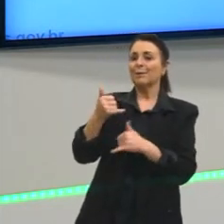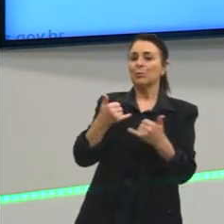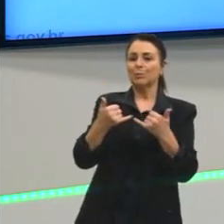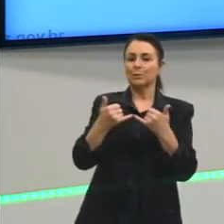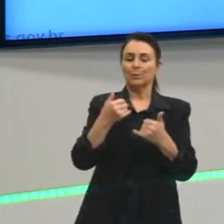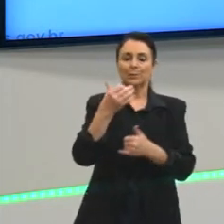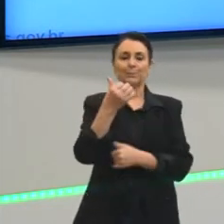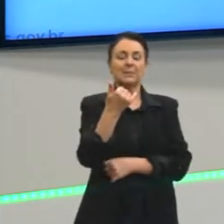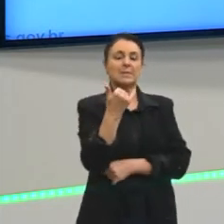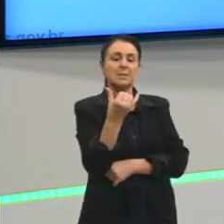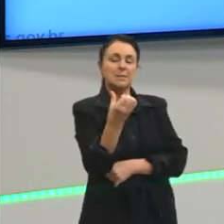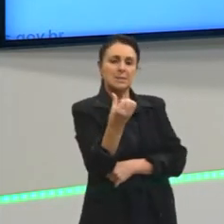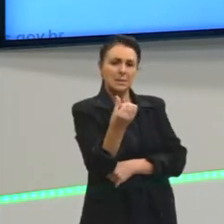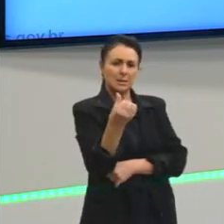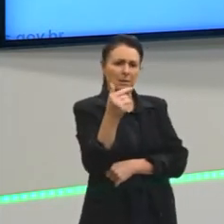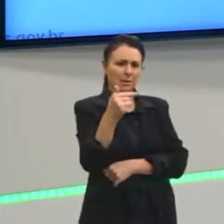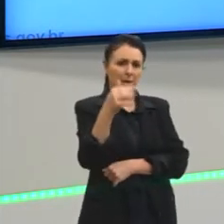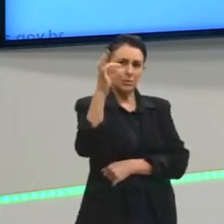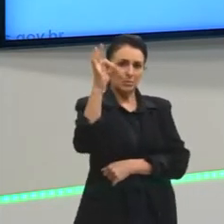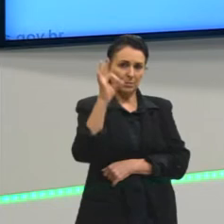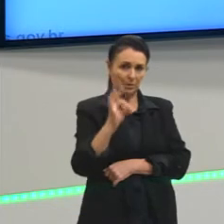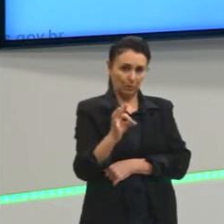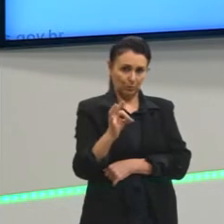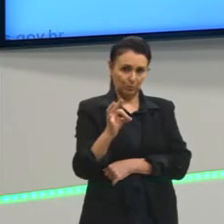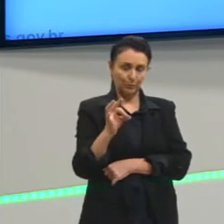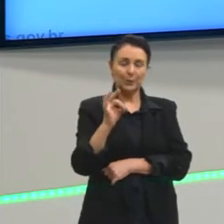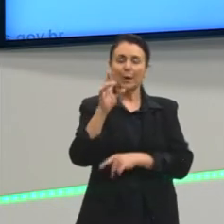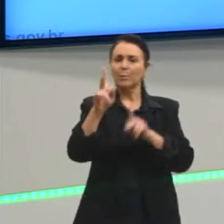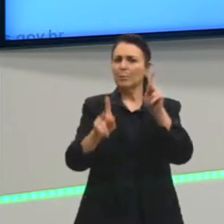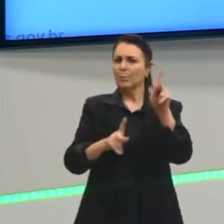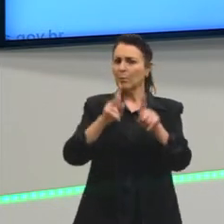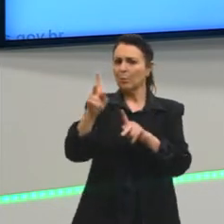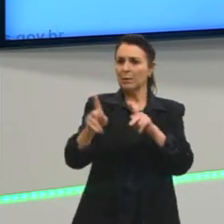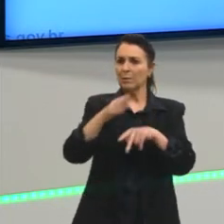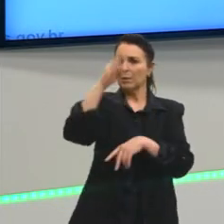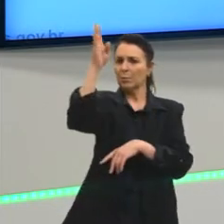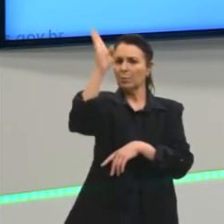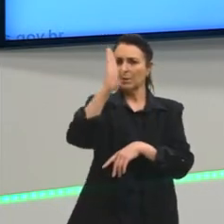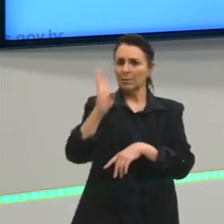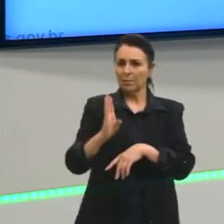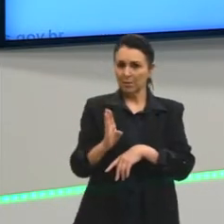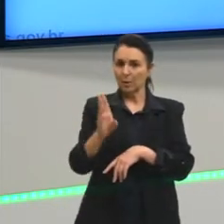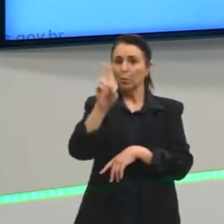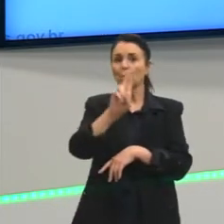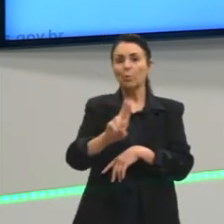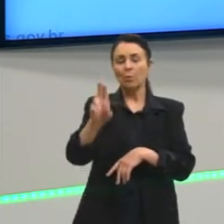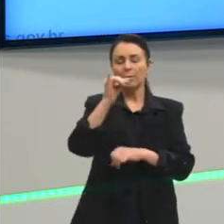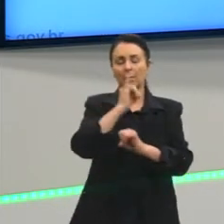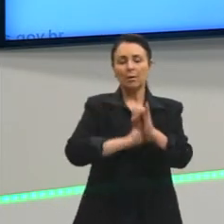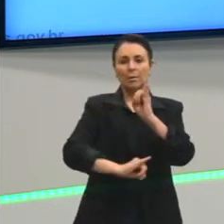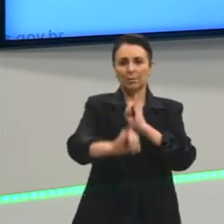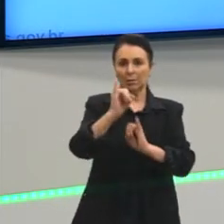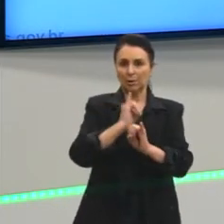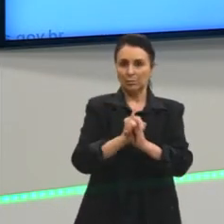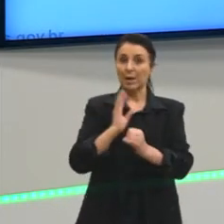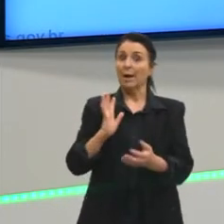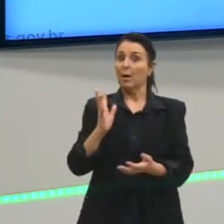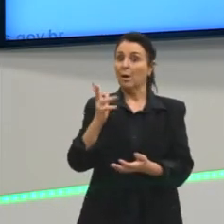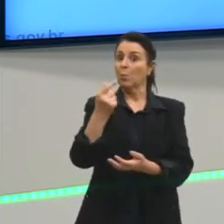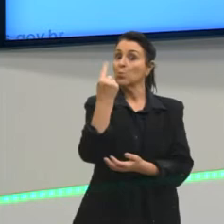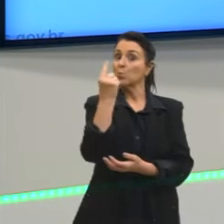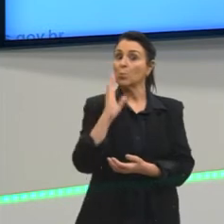67% da população brasileira tem acesso à internet. Vamos supor, esse é um dado, tá?